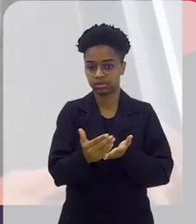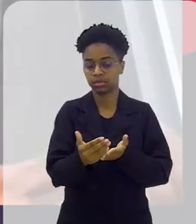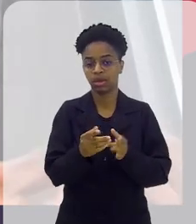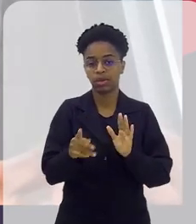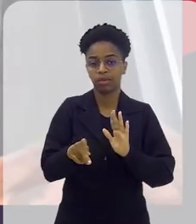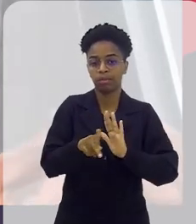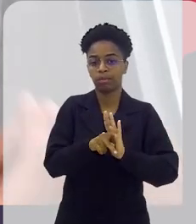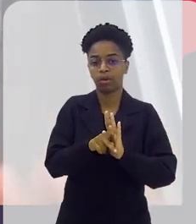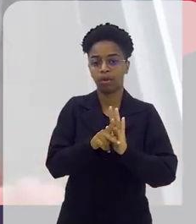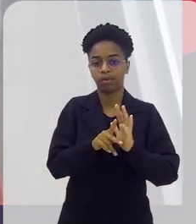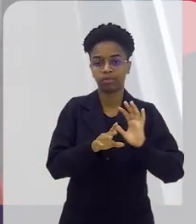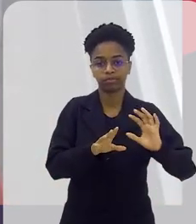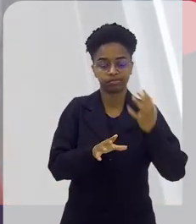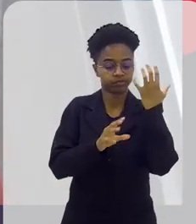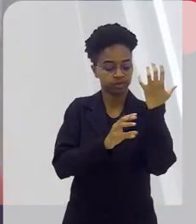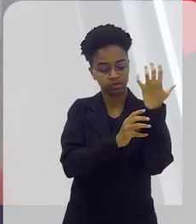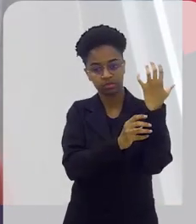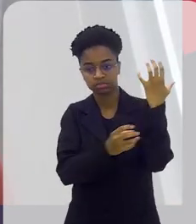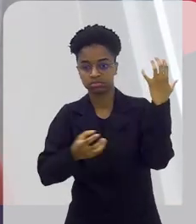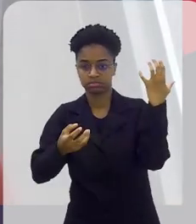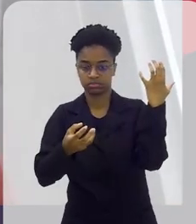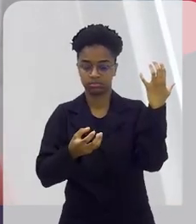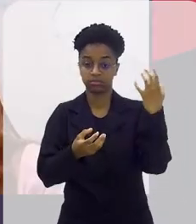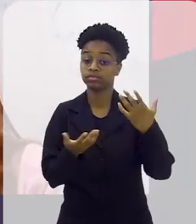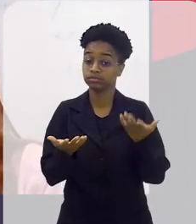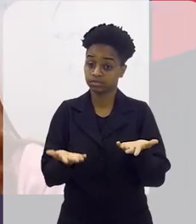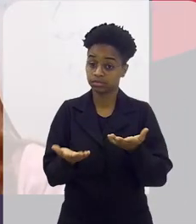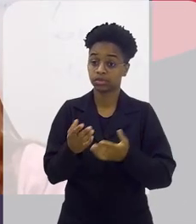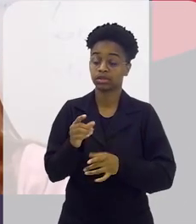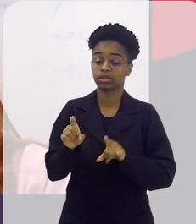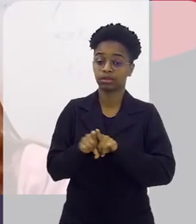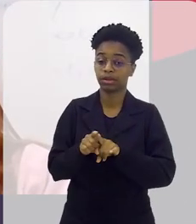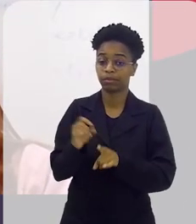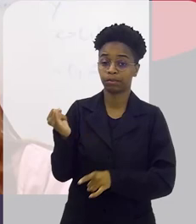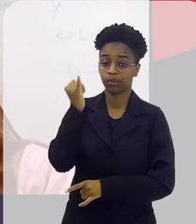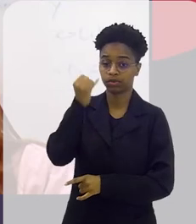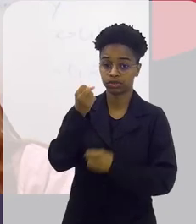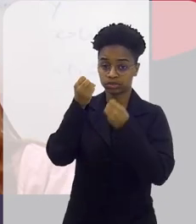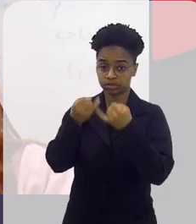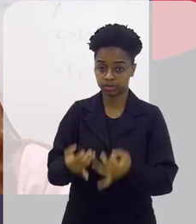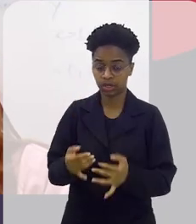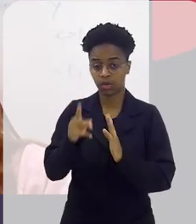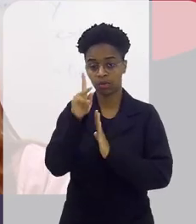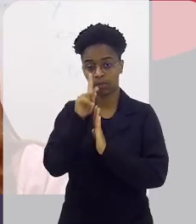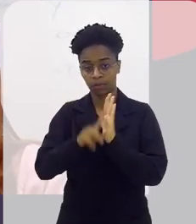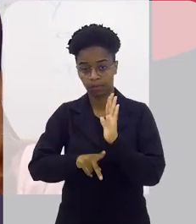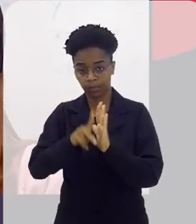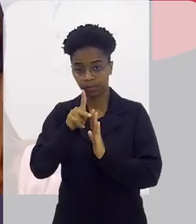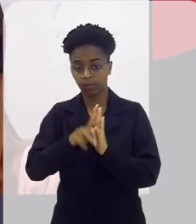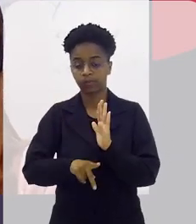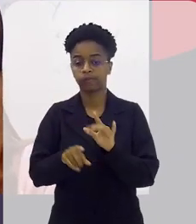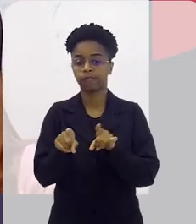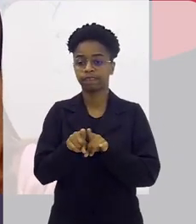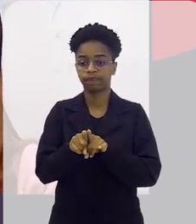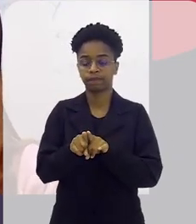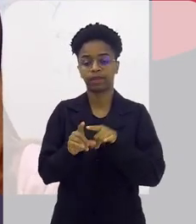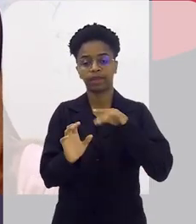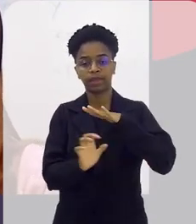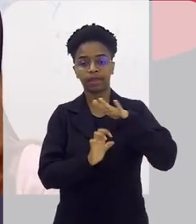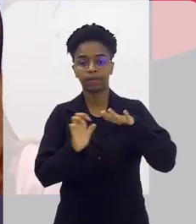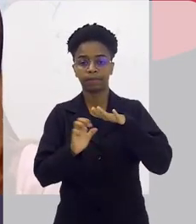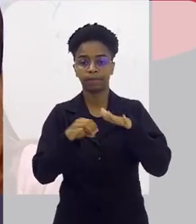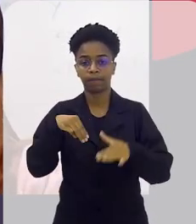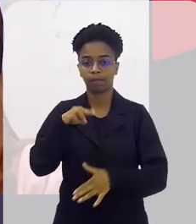da extração da fibra. E é legal comentar que no projeto, a própria